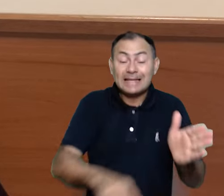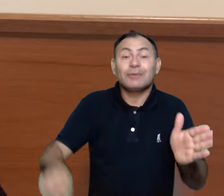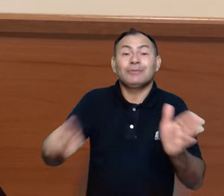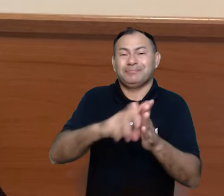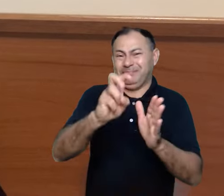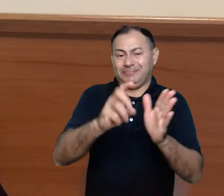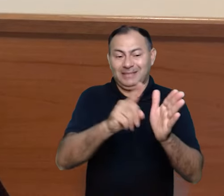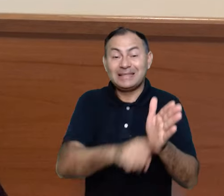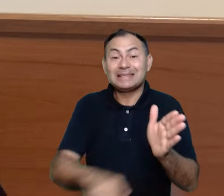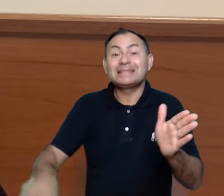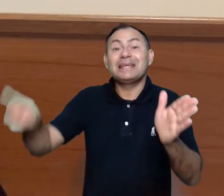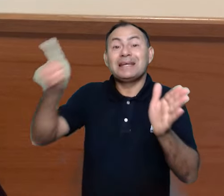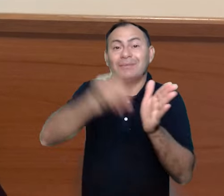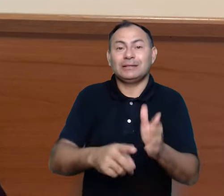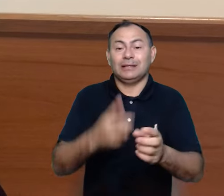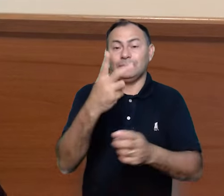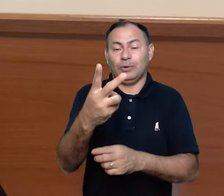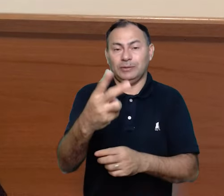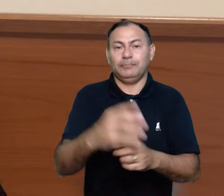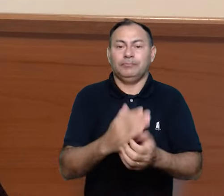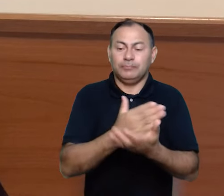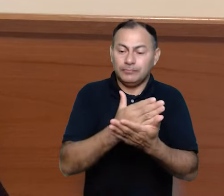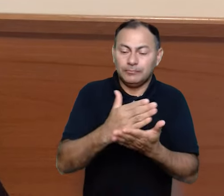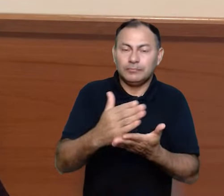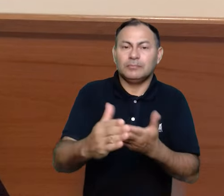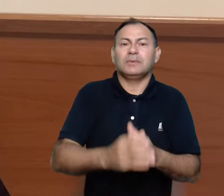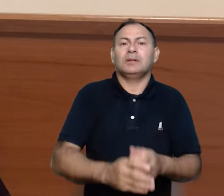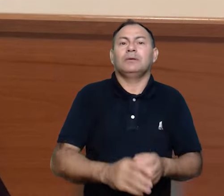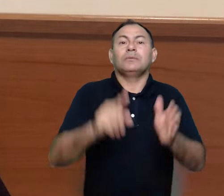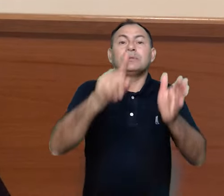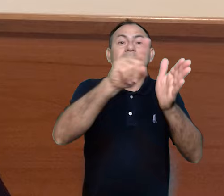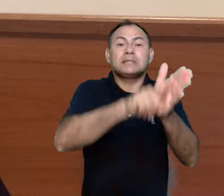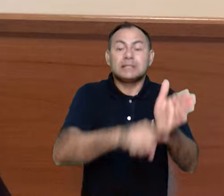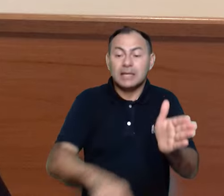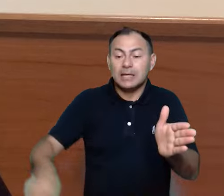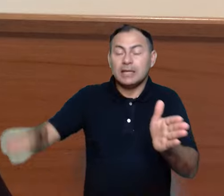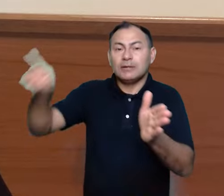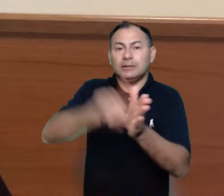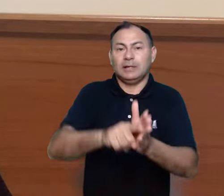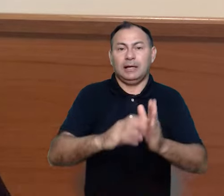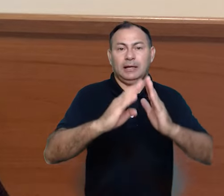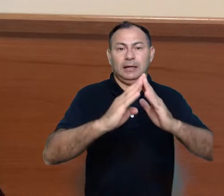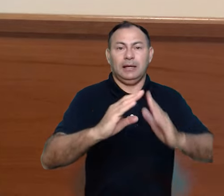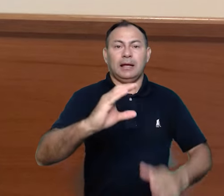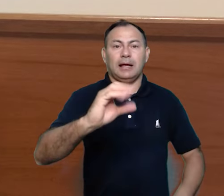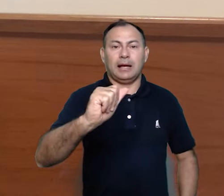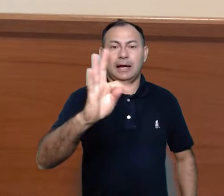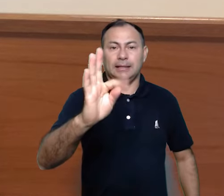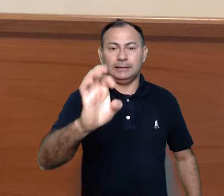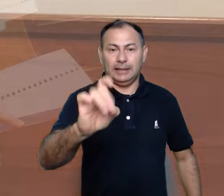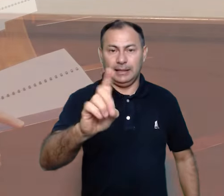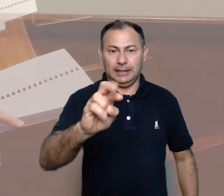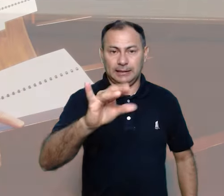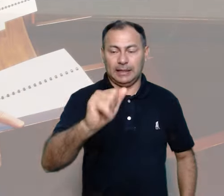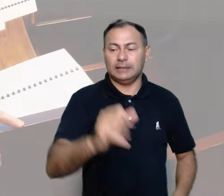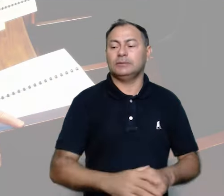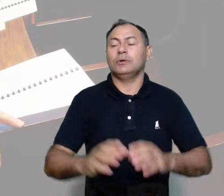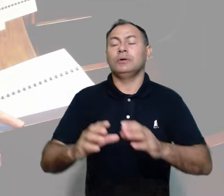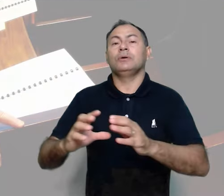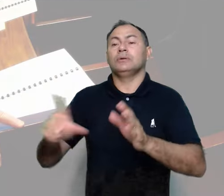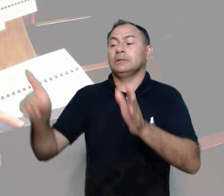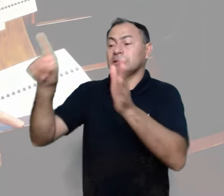endereços, podemos dizer assim. Surgiu um ciclo das catedrais e um ciclo